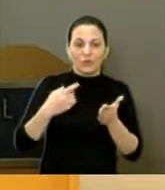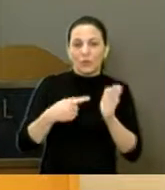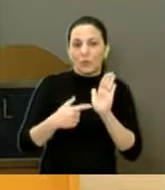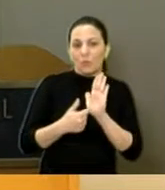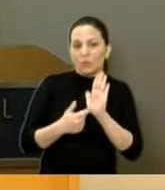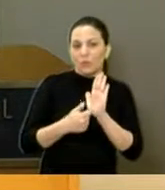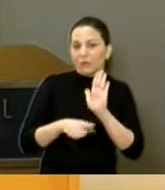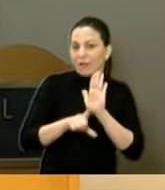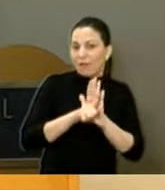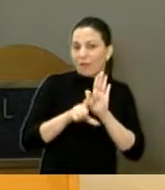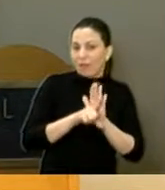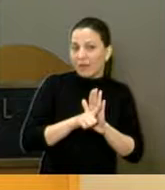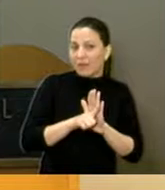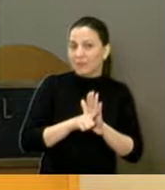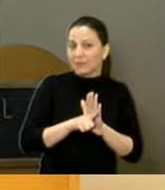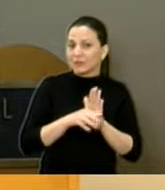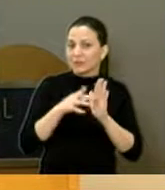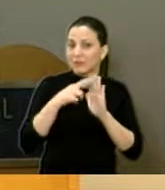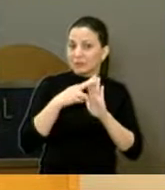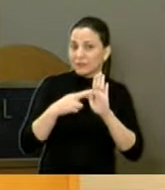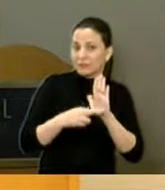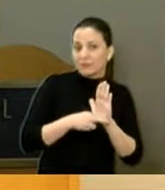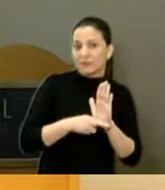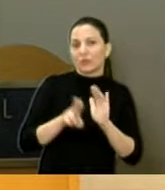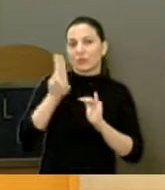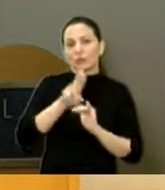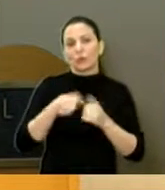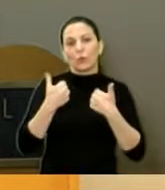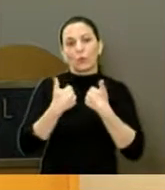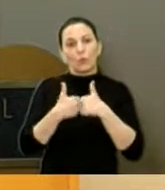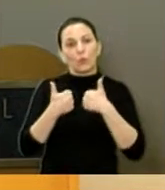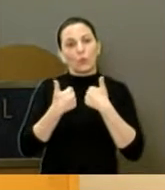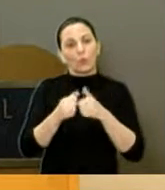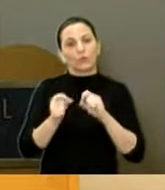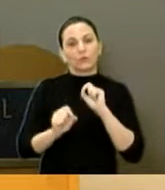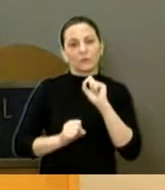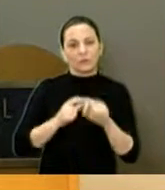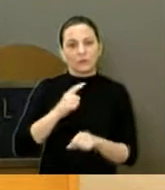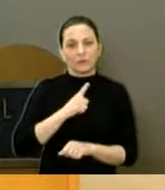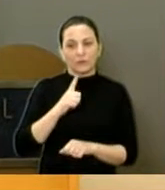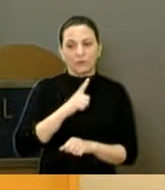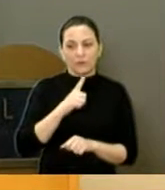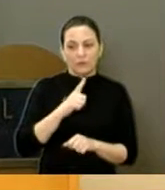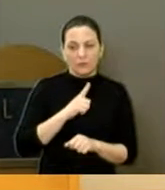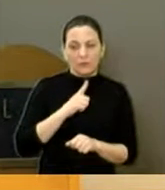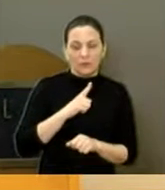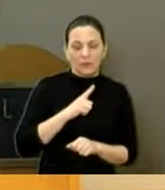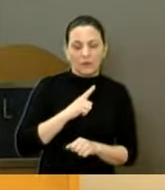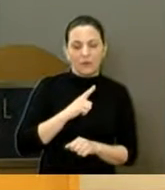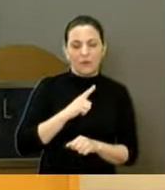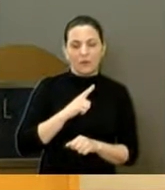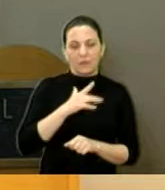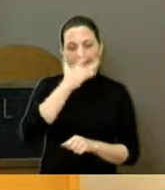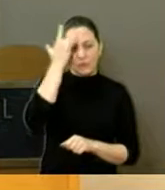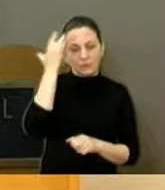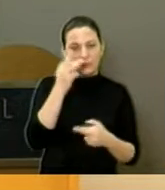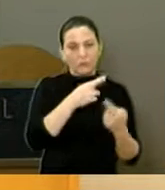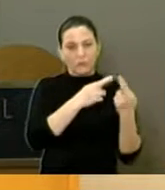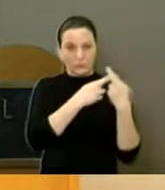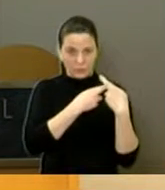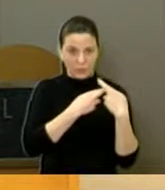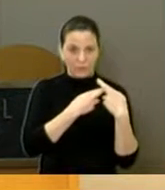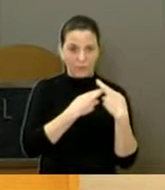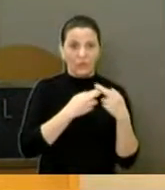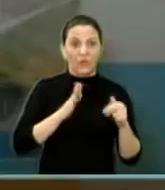Eles têm problema com, são usuários de ônibus, começa que o parentesco, a mãe, o responsável no caso dessa